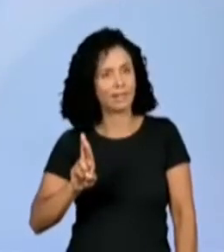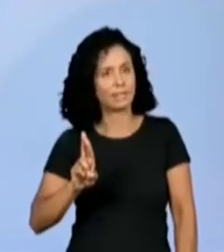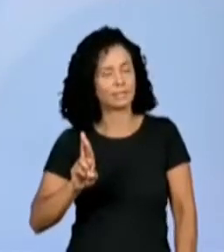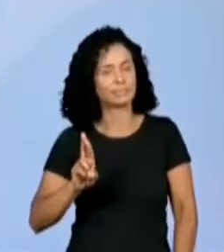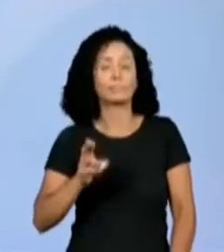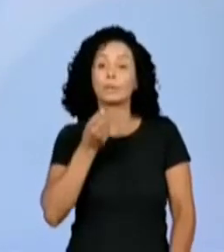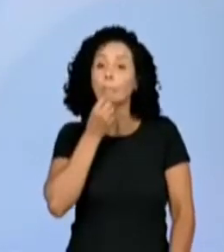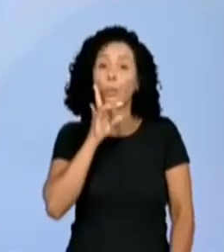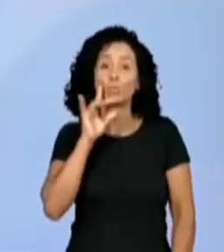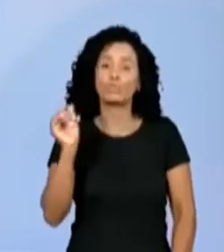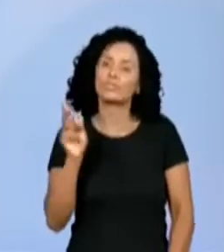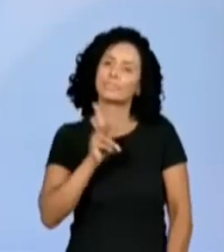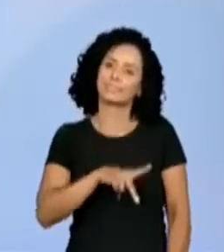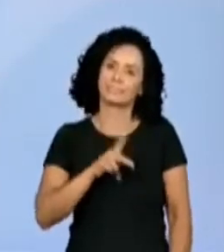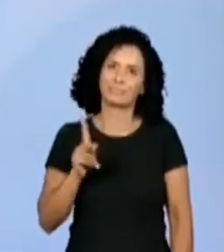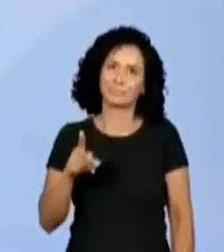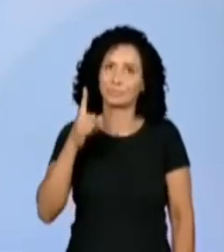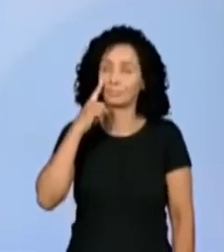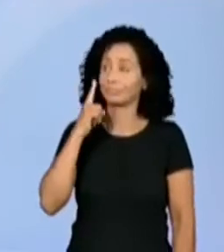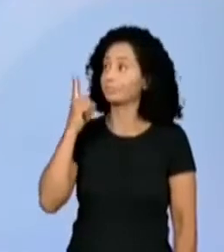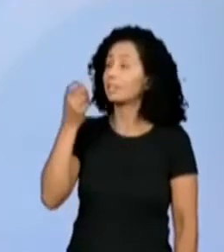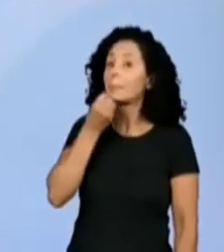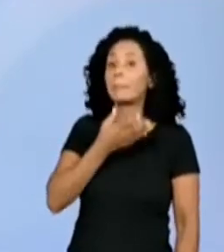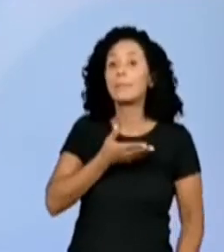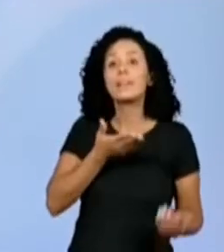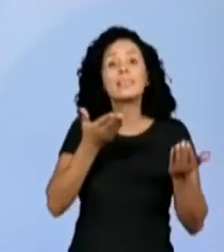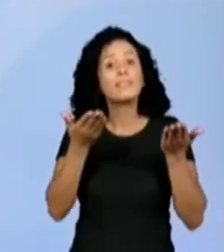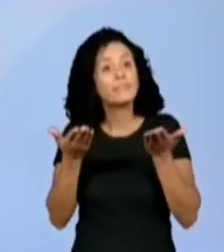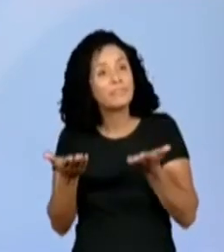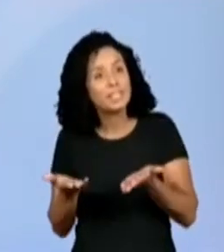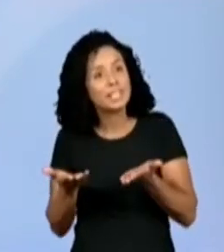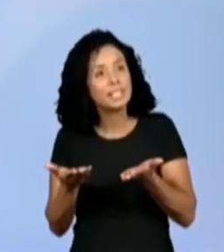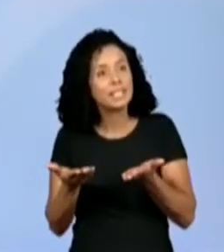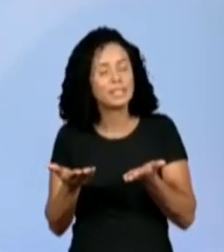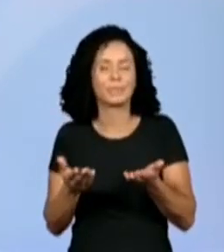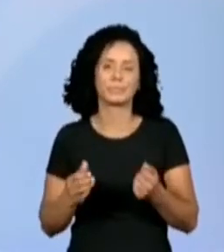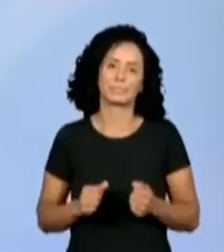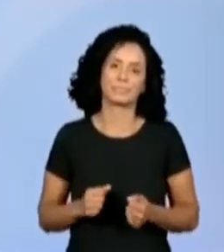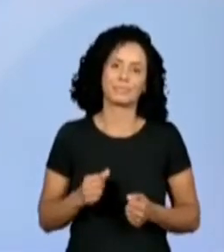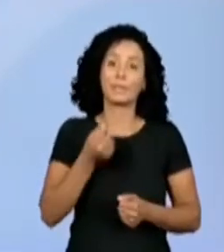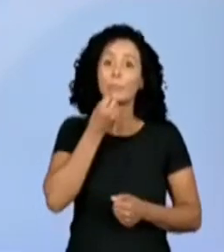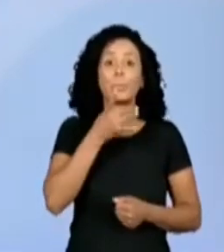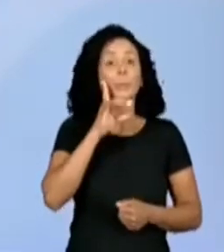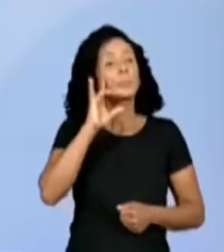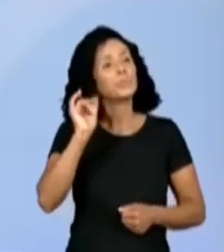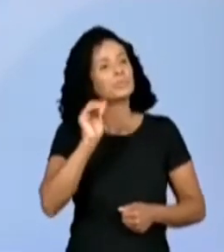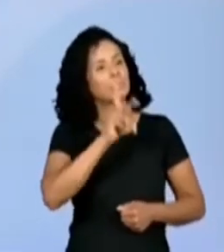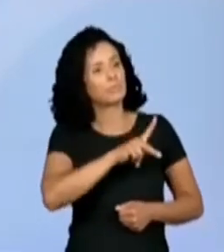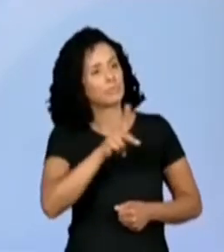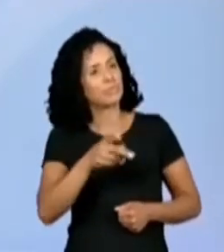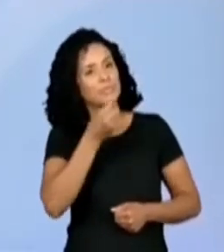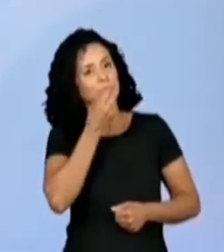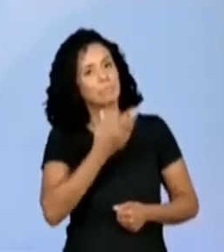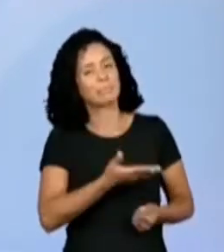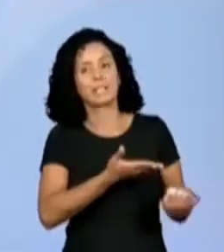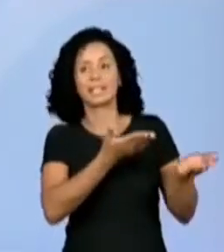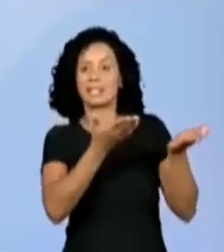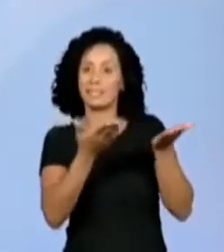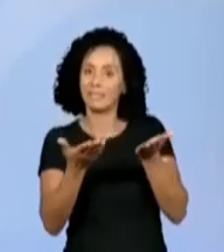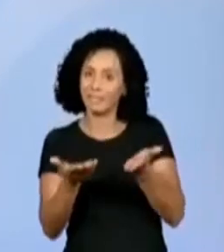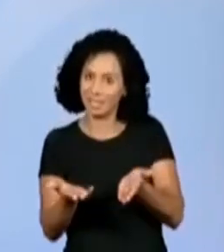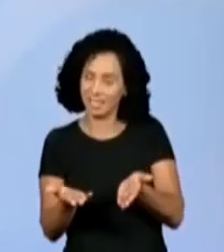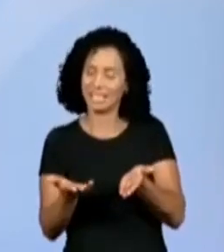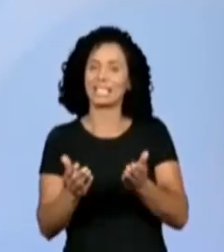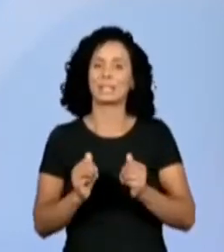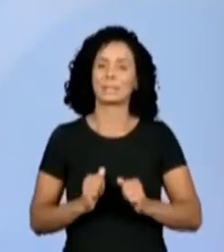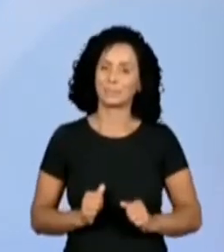Welcome, teacher. Então, gente tem, bom dia, professora. Seja bem-vinda, professora.